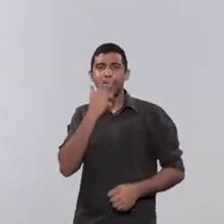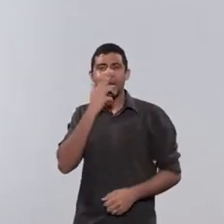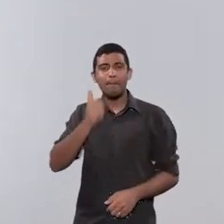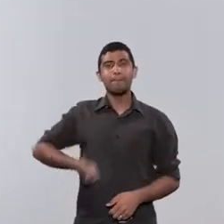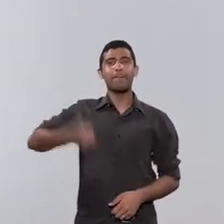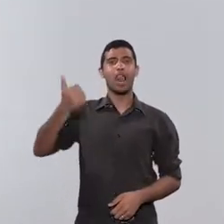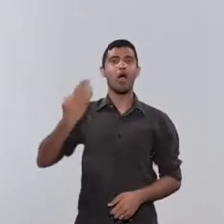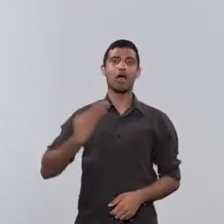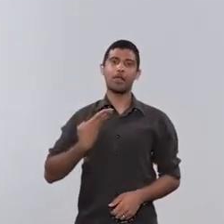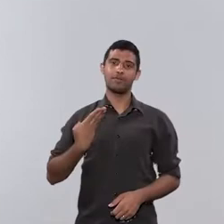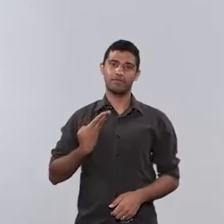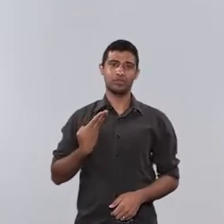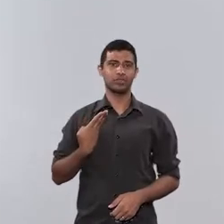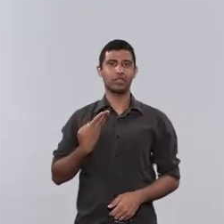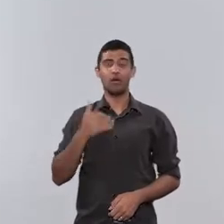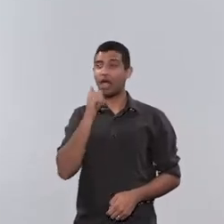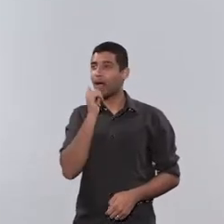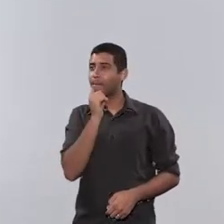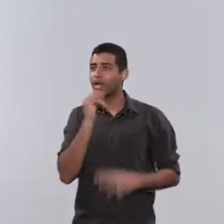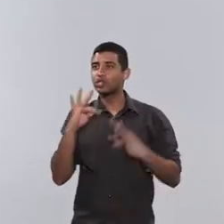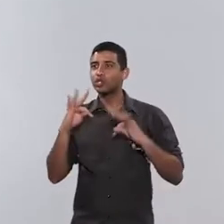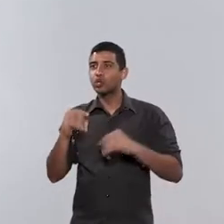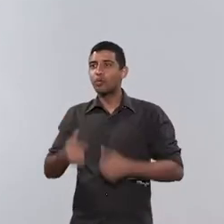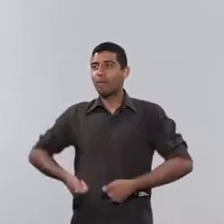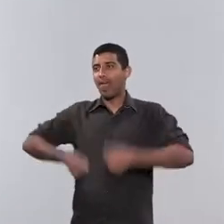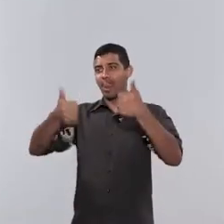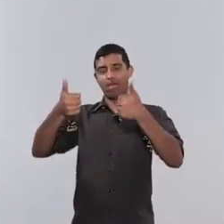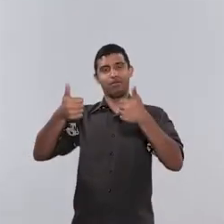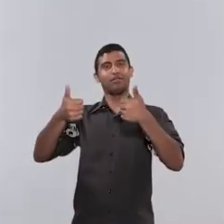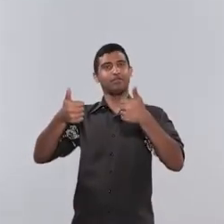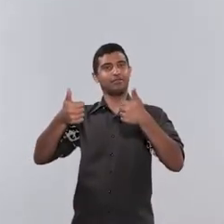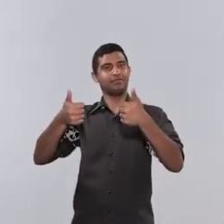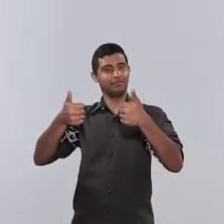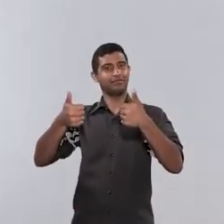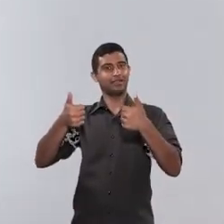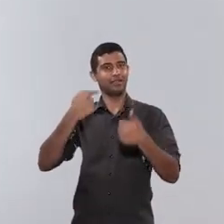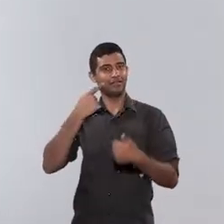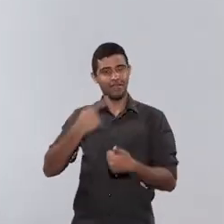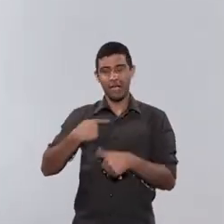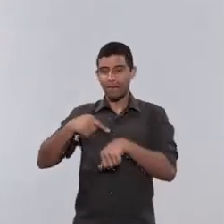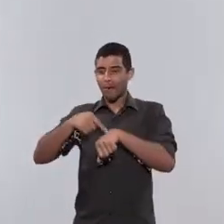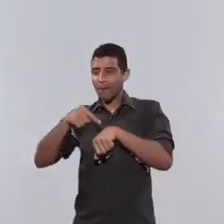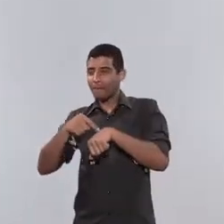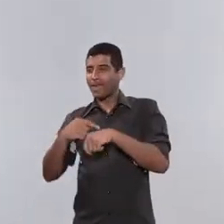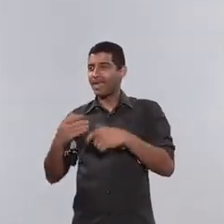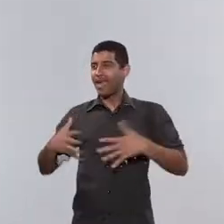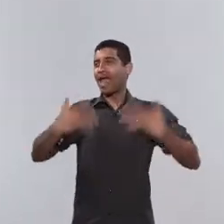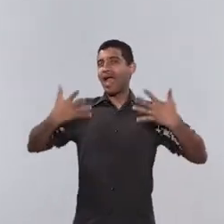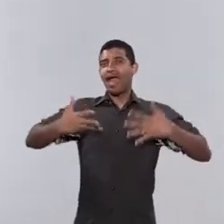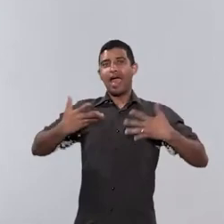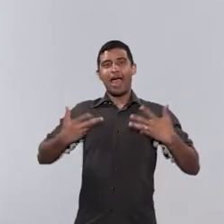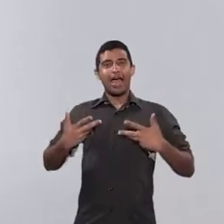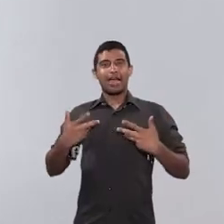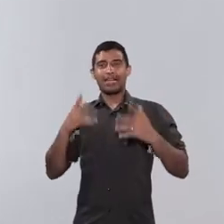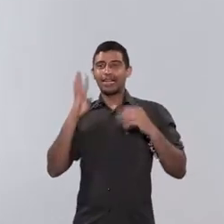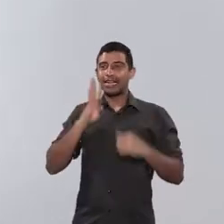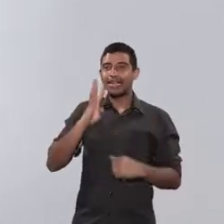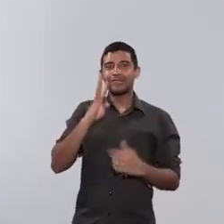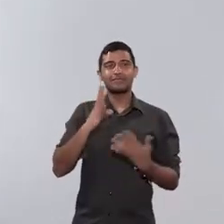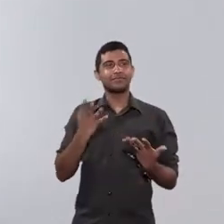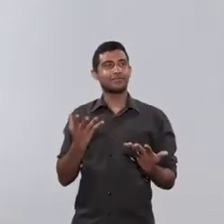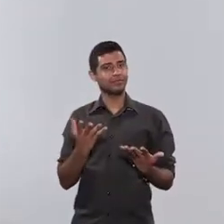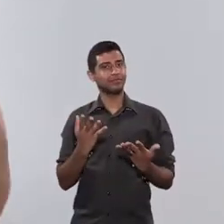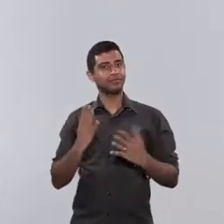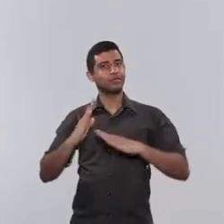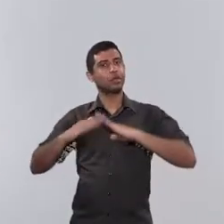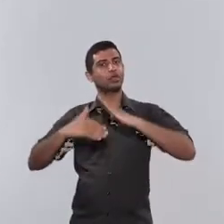melhor amigo. Então, tudo com ela é muito legal. Os programas são os melhores, os momentos são os mais divertidos, tudo é divertido.